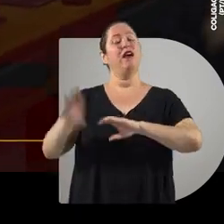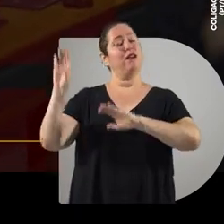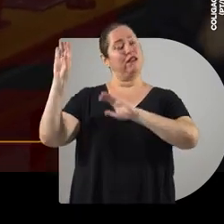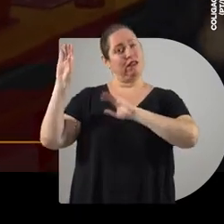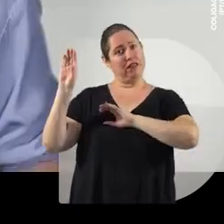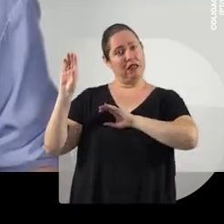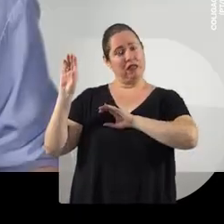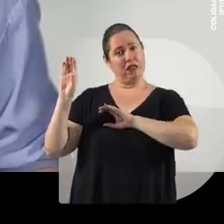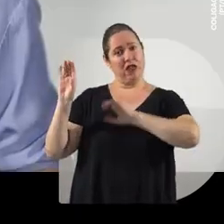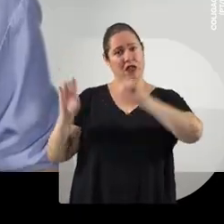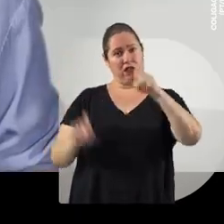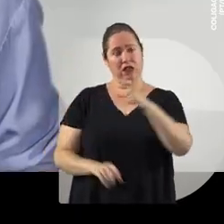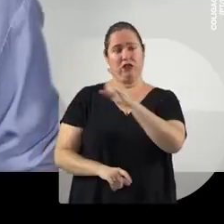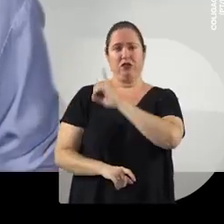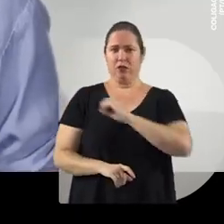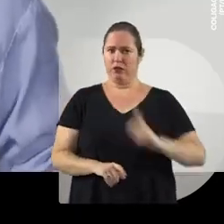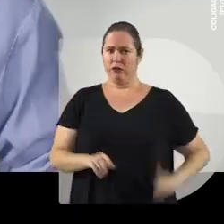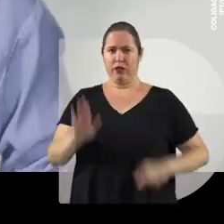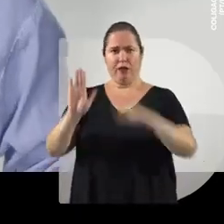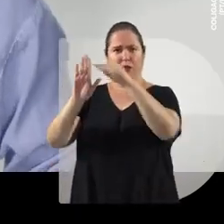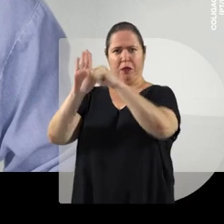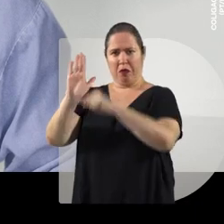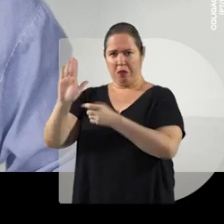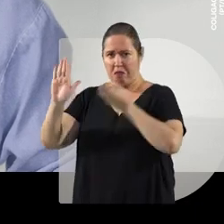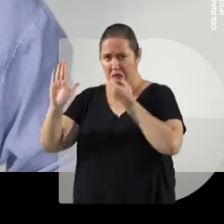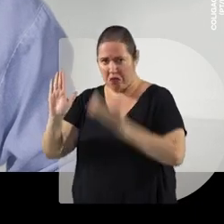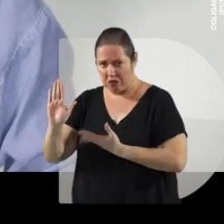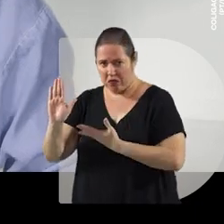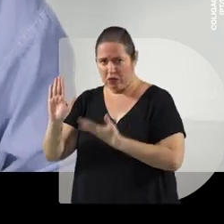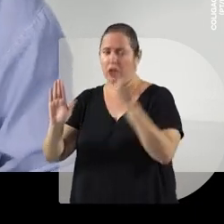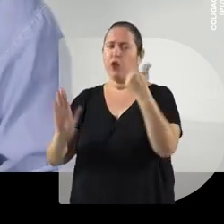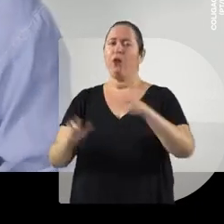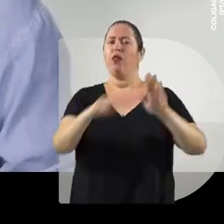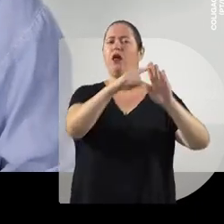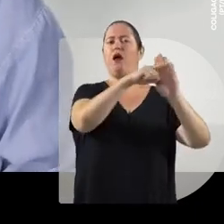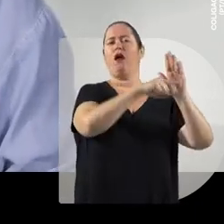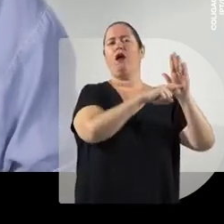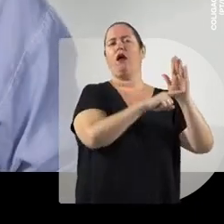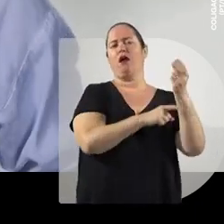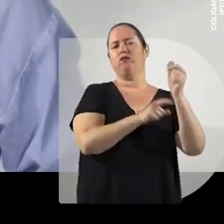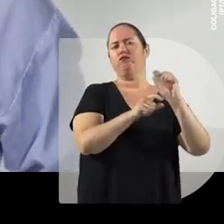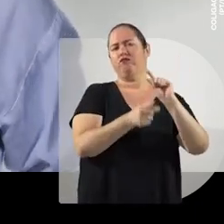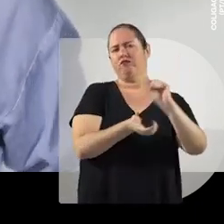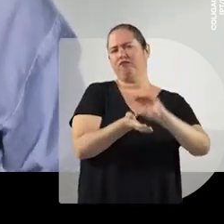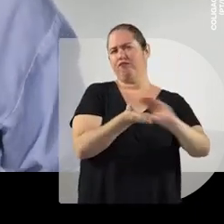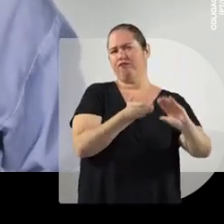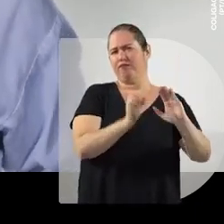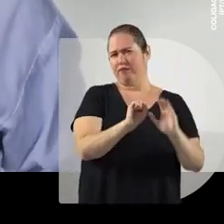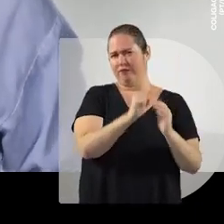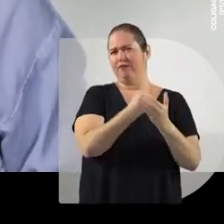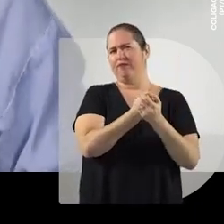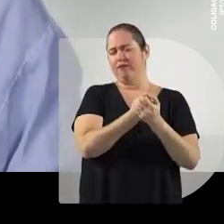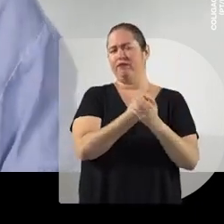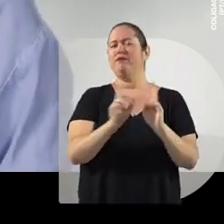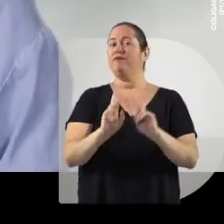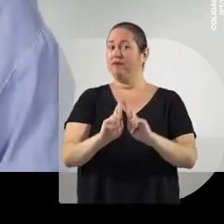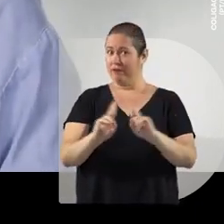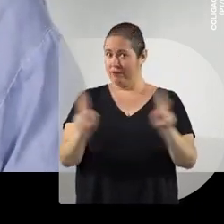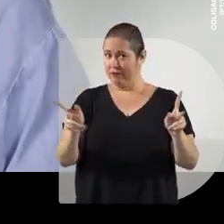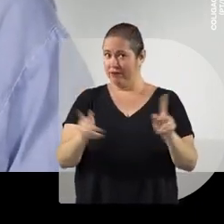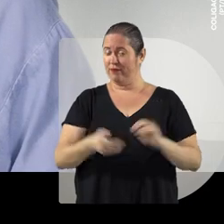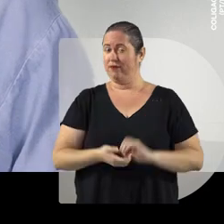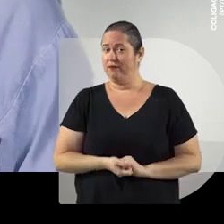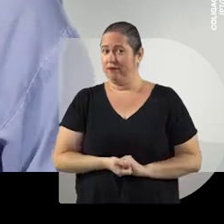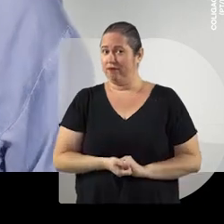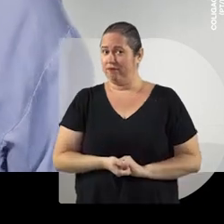outra candidata que é deputada não aparece nessa lista boa. Ela está em outra. A do orçamento secreto. Que diferença,